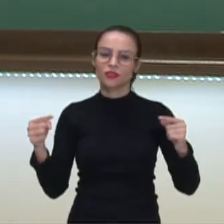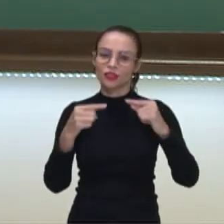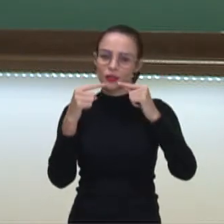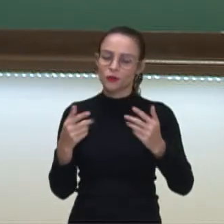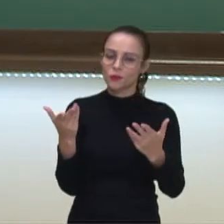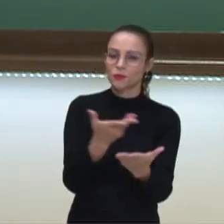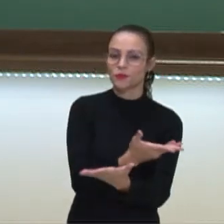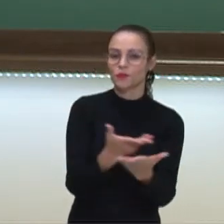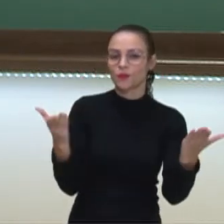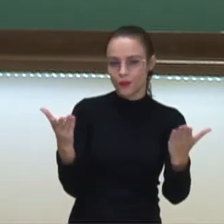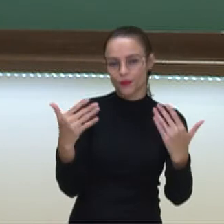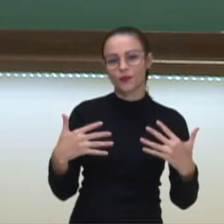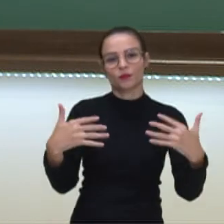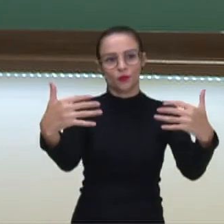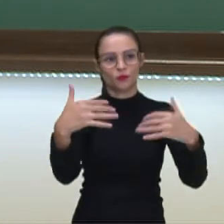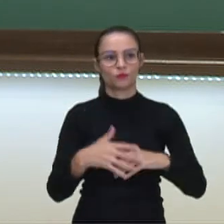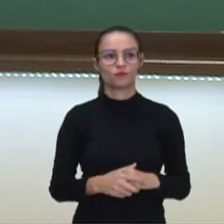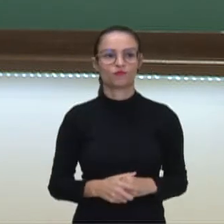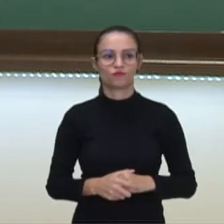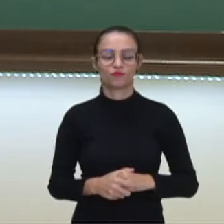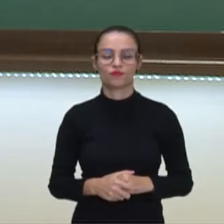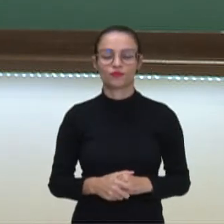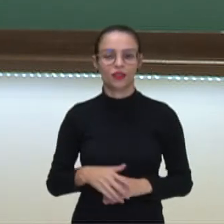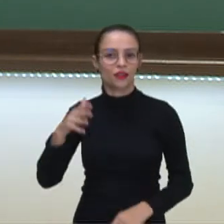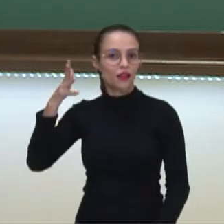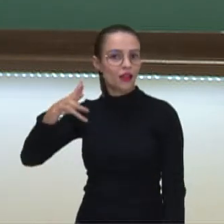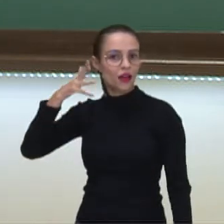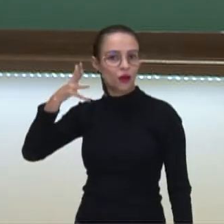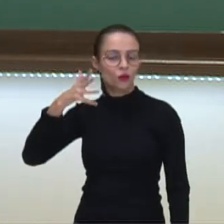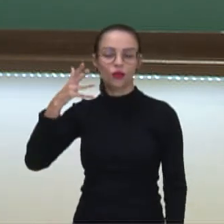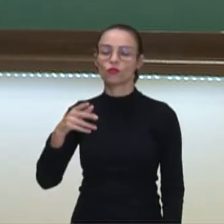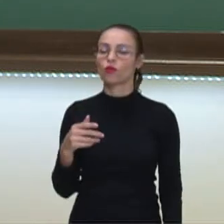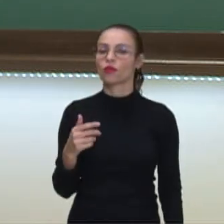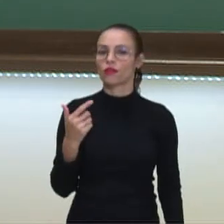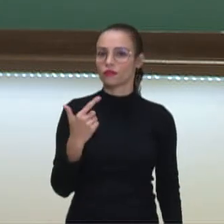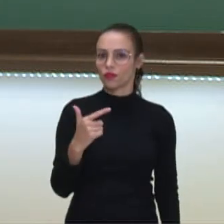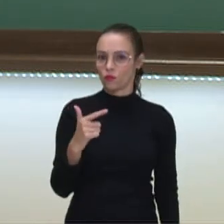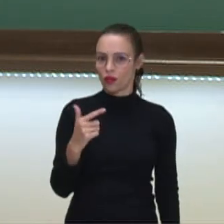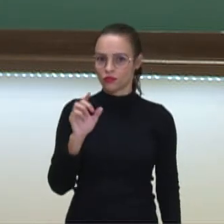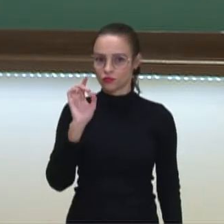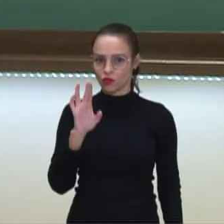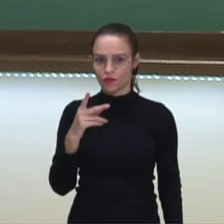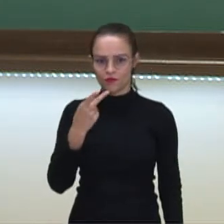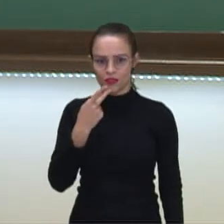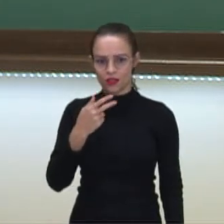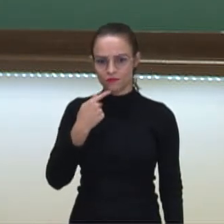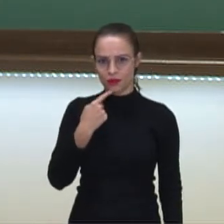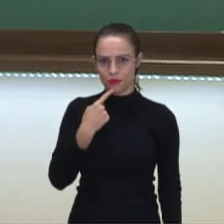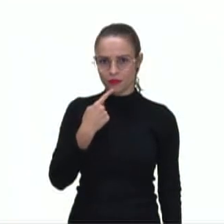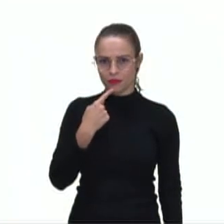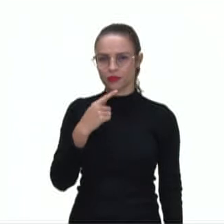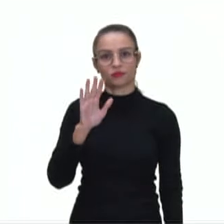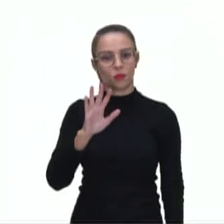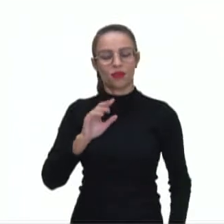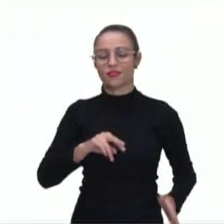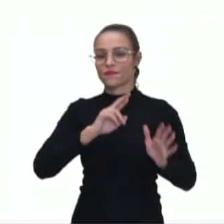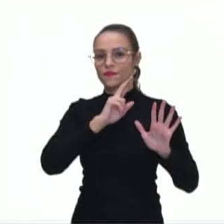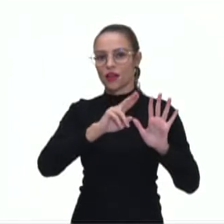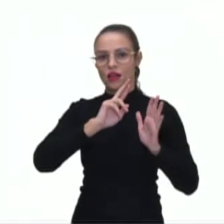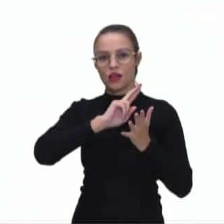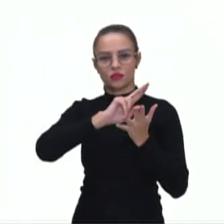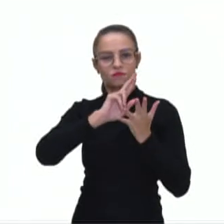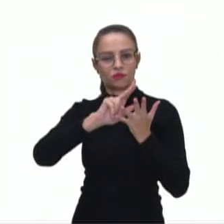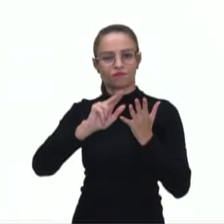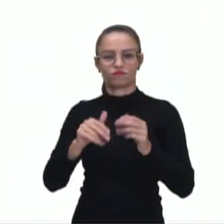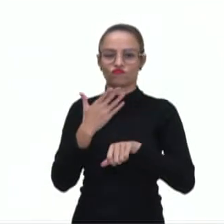para este público. Então aqui, a oratória não apresenta somente a fala em si, mas é um conjunto de